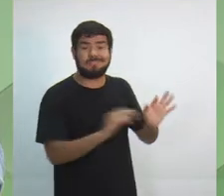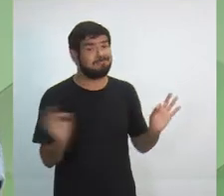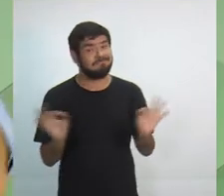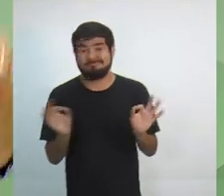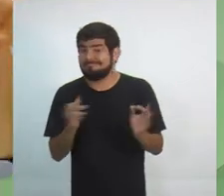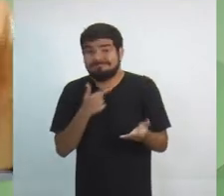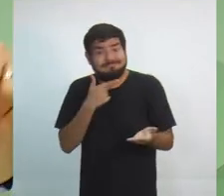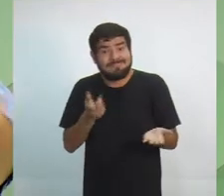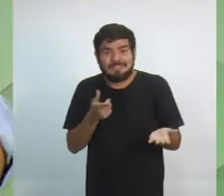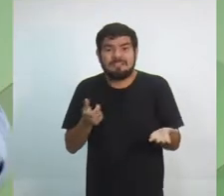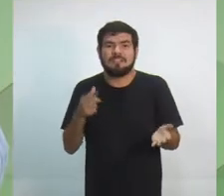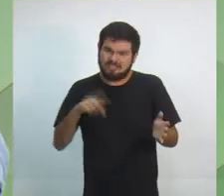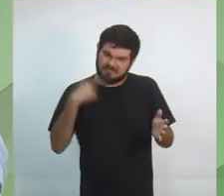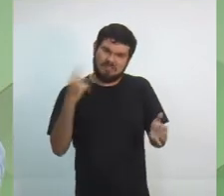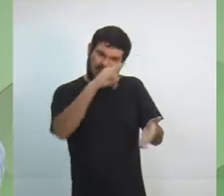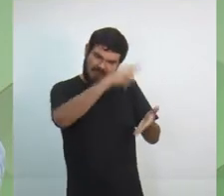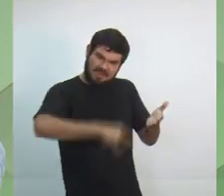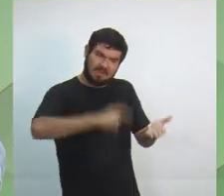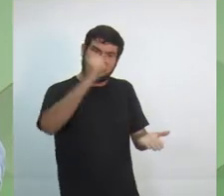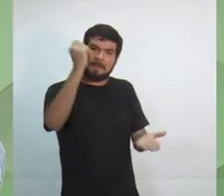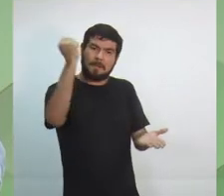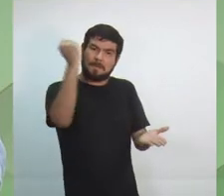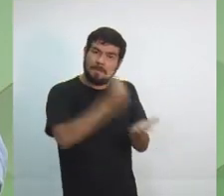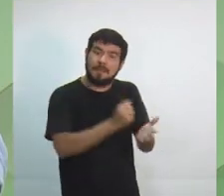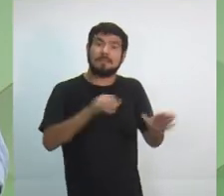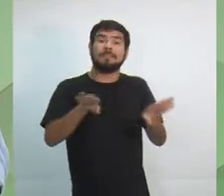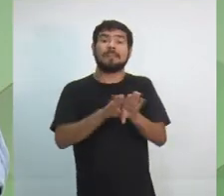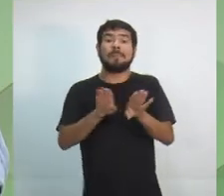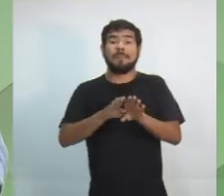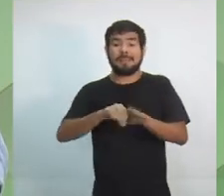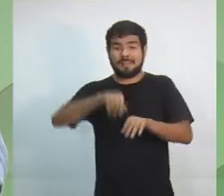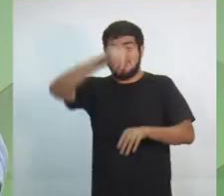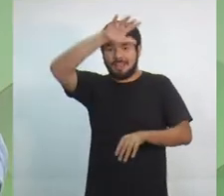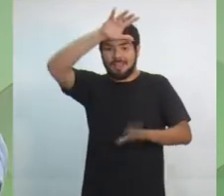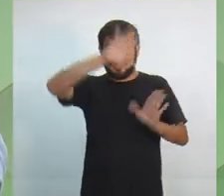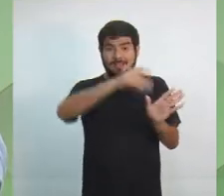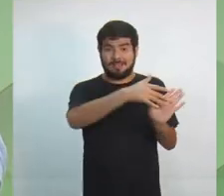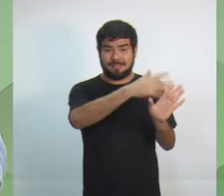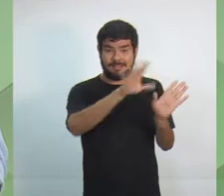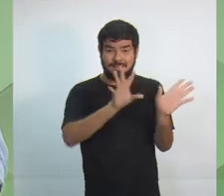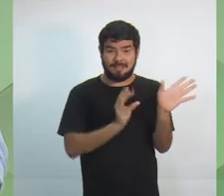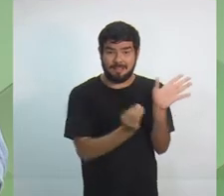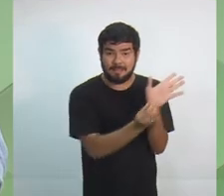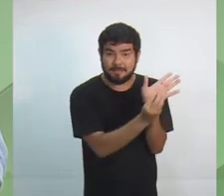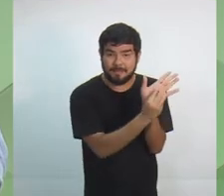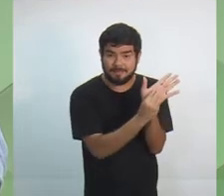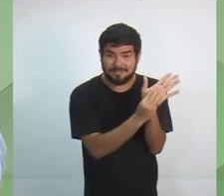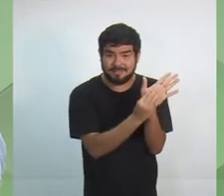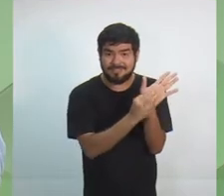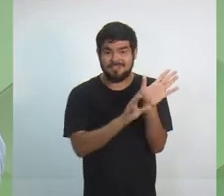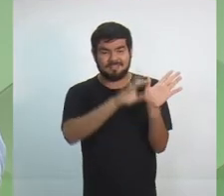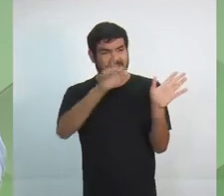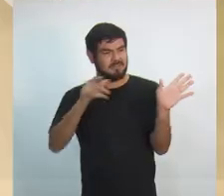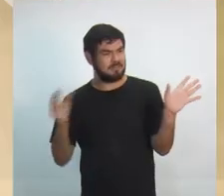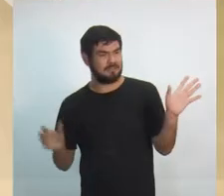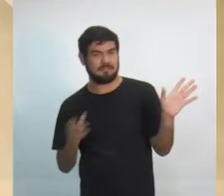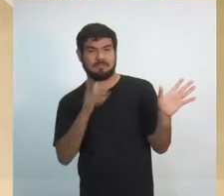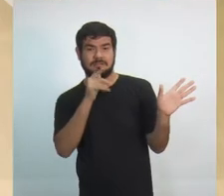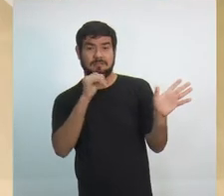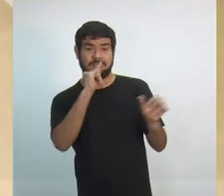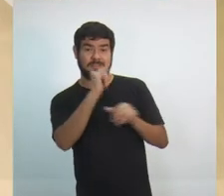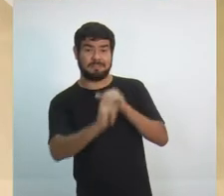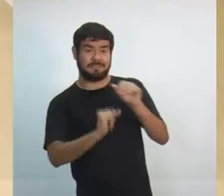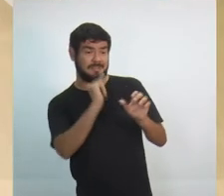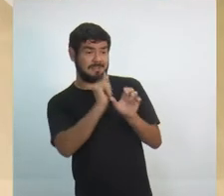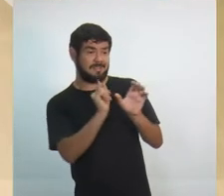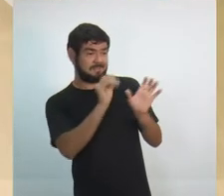governo federal para voltar ao programa Amazônia Conectada que leva a internet segura para mais de 50 municípios do estado.